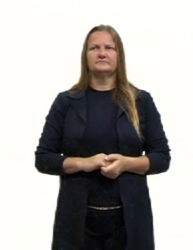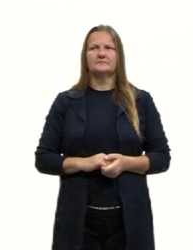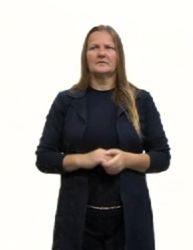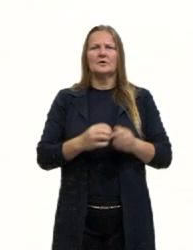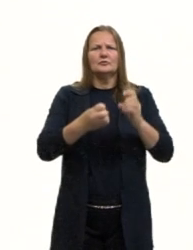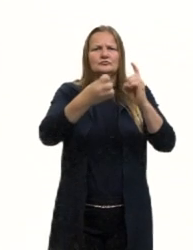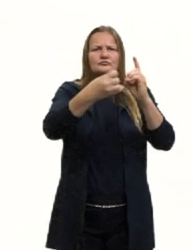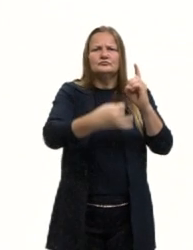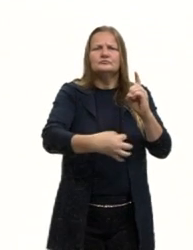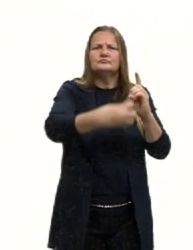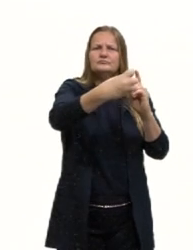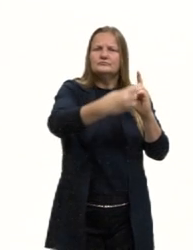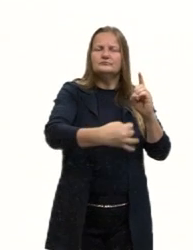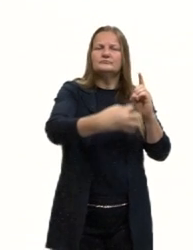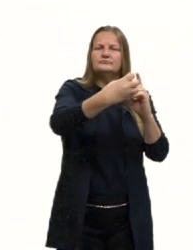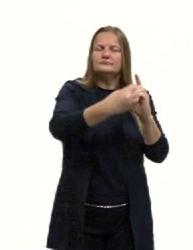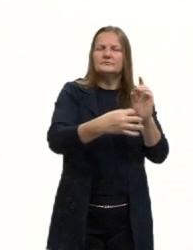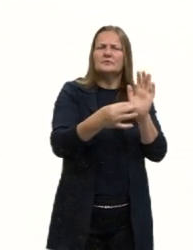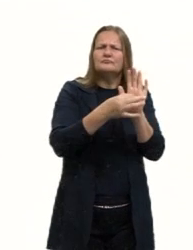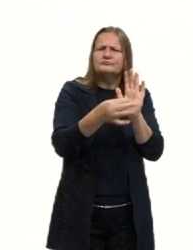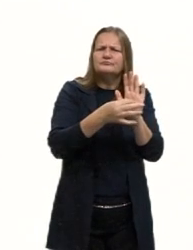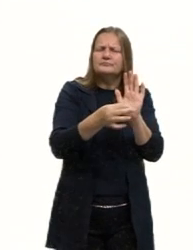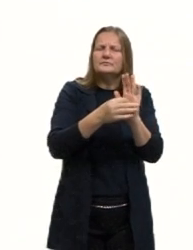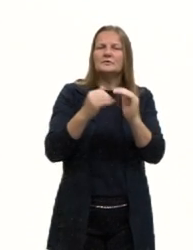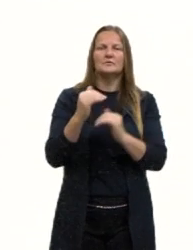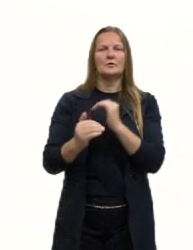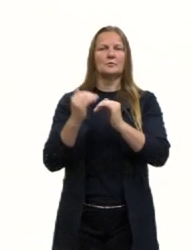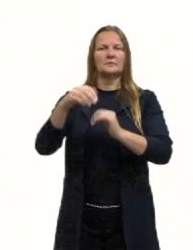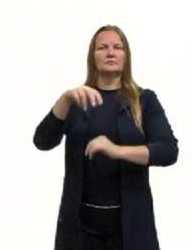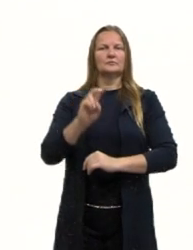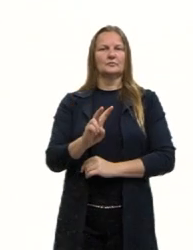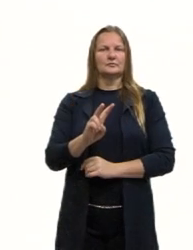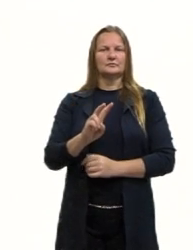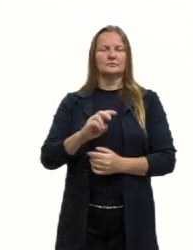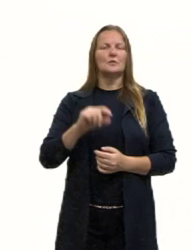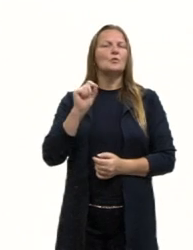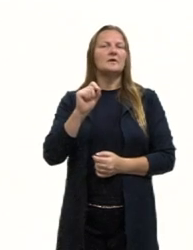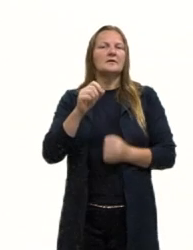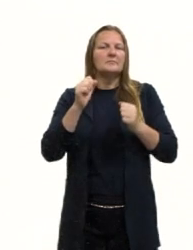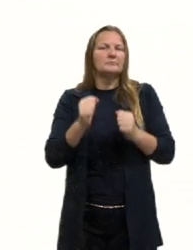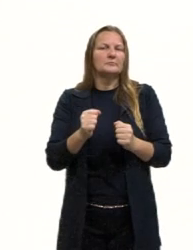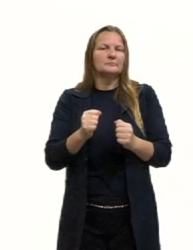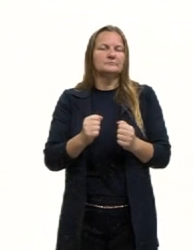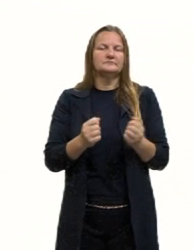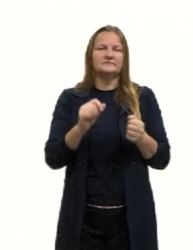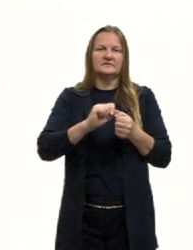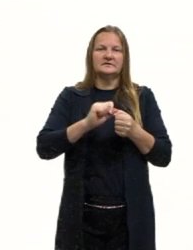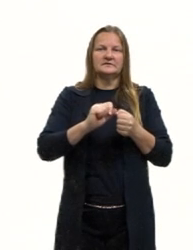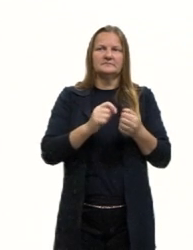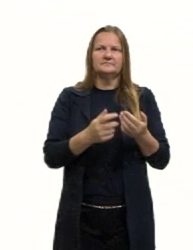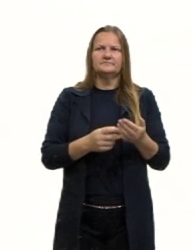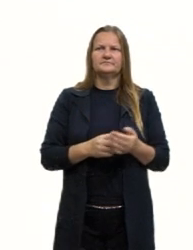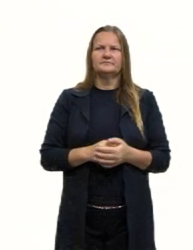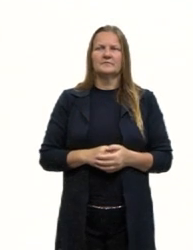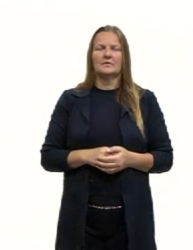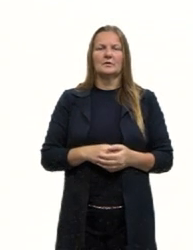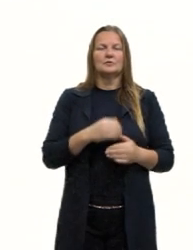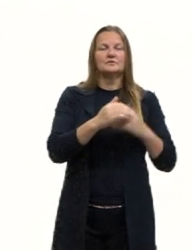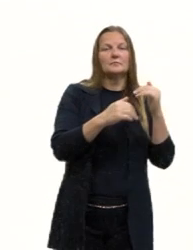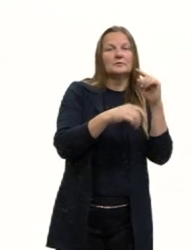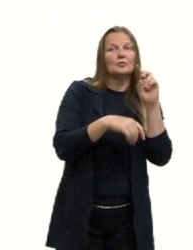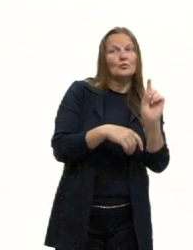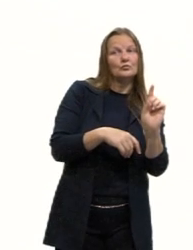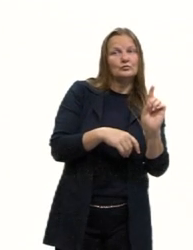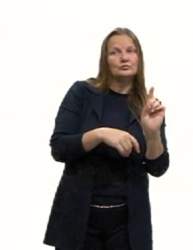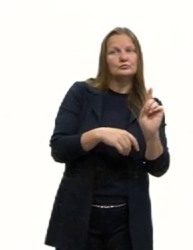Dissertar argumentando no desenvolvimento 2. O que poderia ser? Bom, a gente já viu que no desenvolvimento